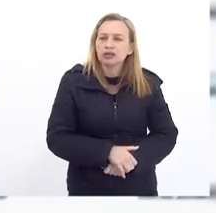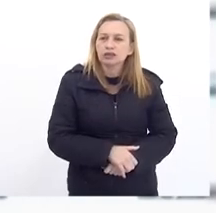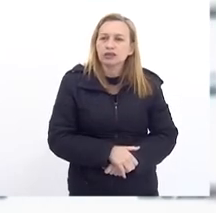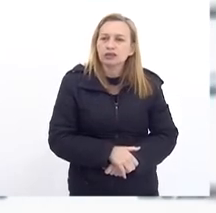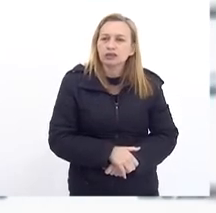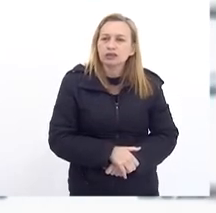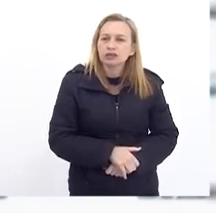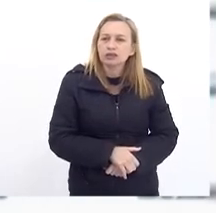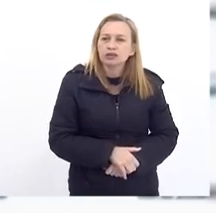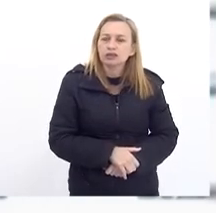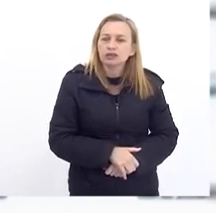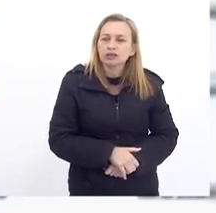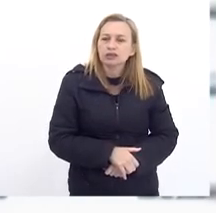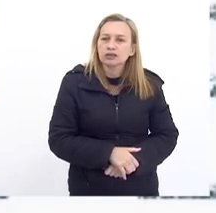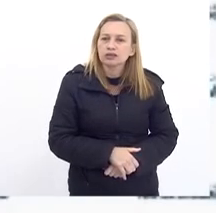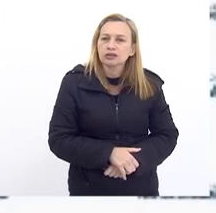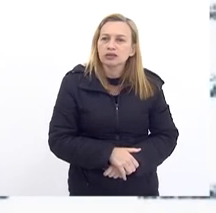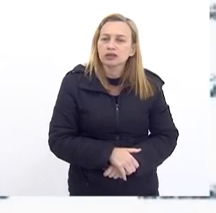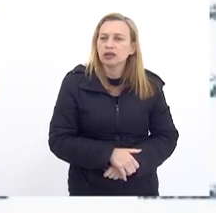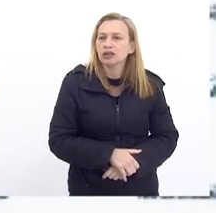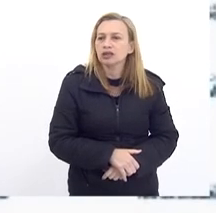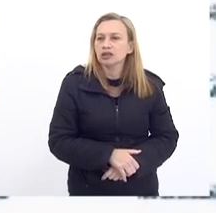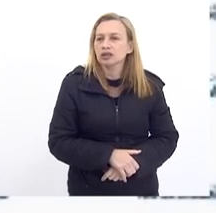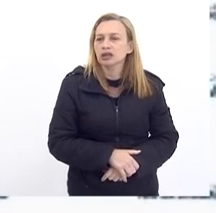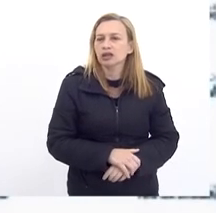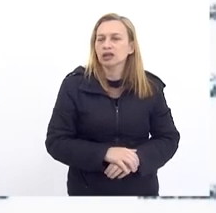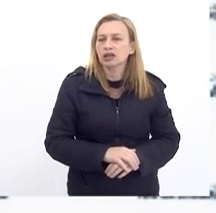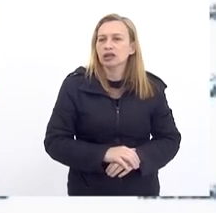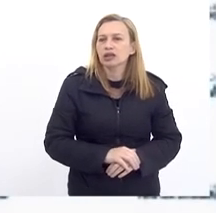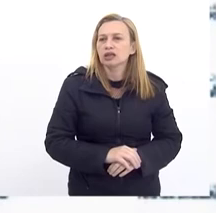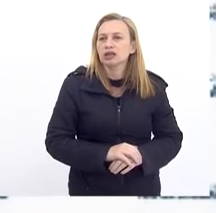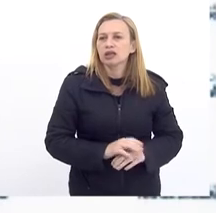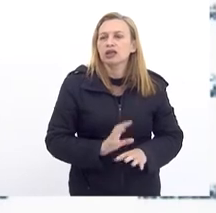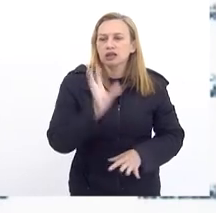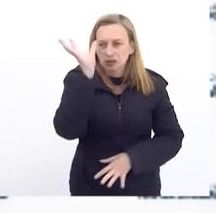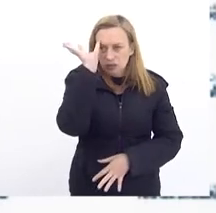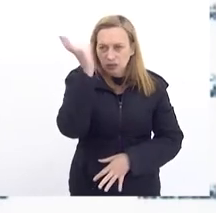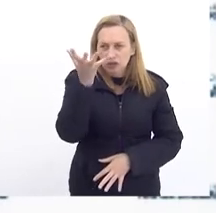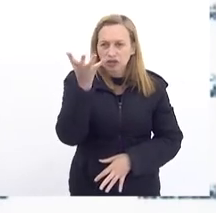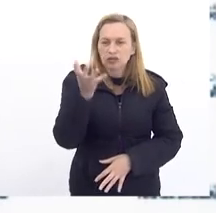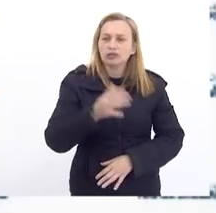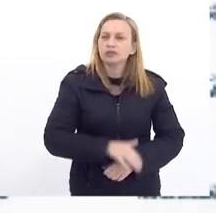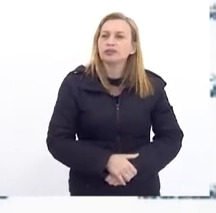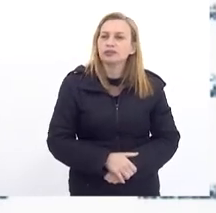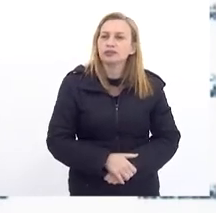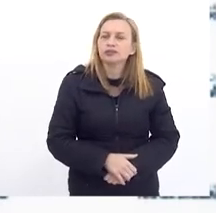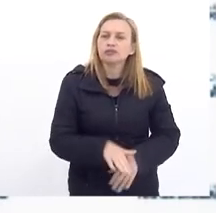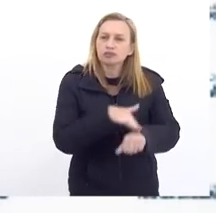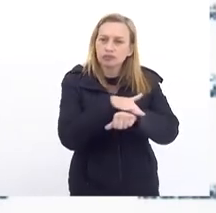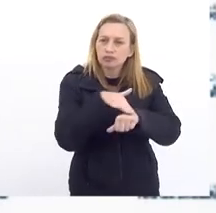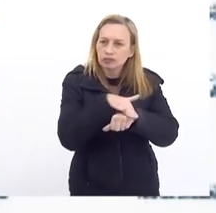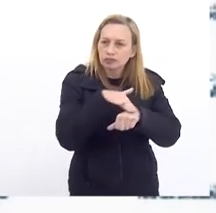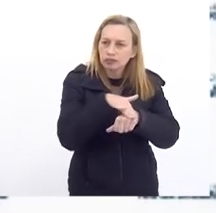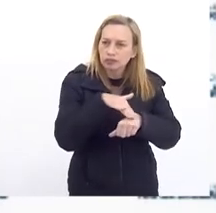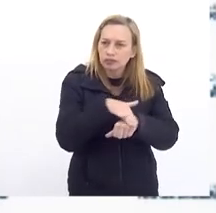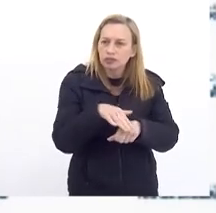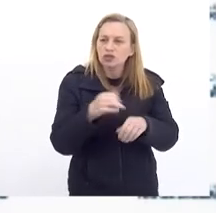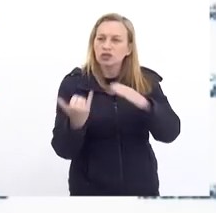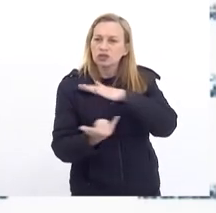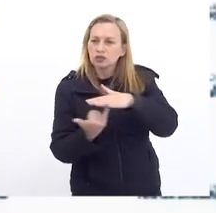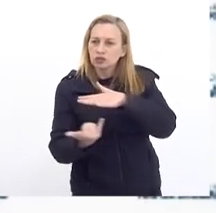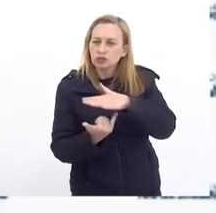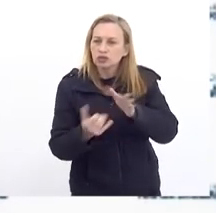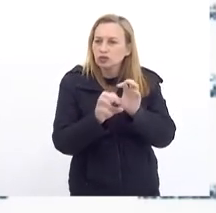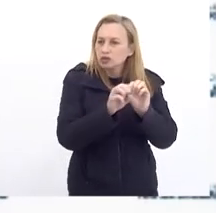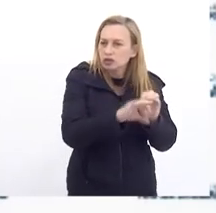destinchado E a gente chegar A uma conclusão Concreta Tenho Conversado com Instituições